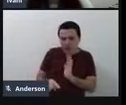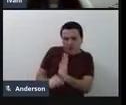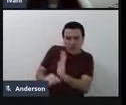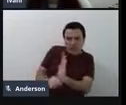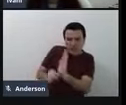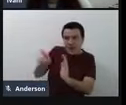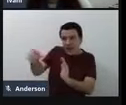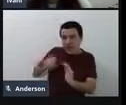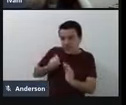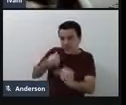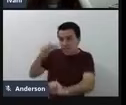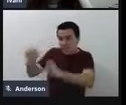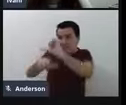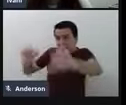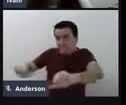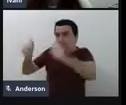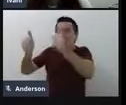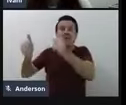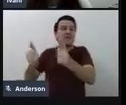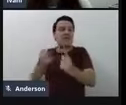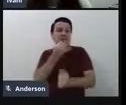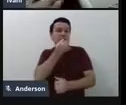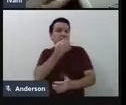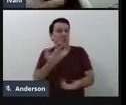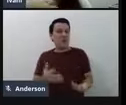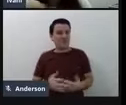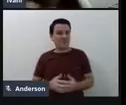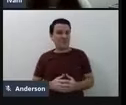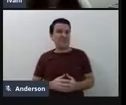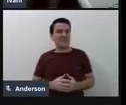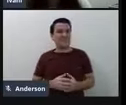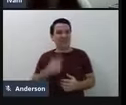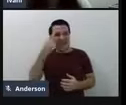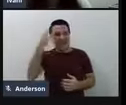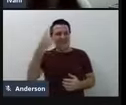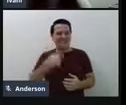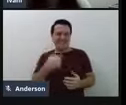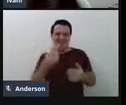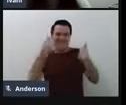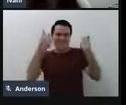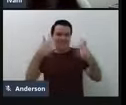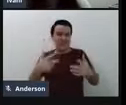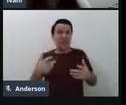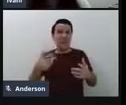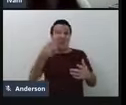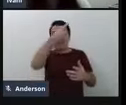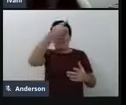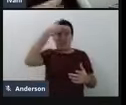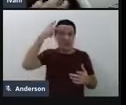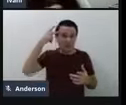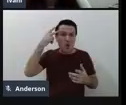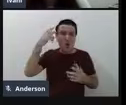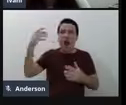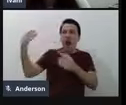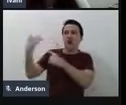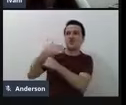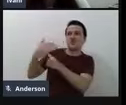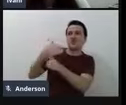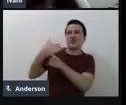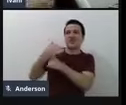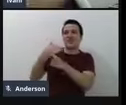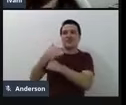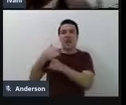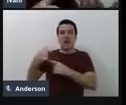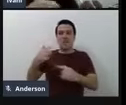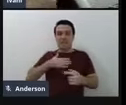mudaram o meu mundo no dia que colocaram essa semente, mudaram o meu mundo no dia que vieram regar a minha semente e mudaram o meu